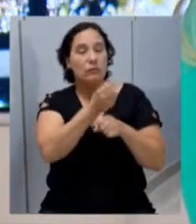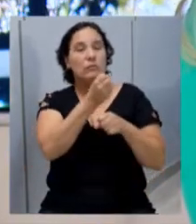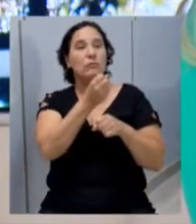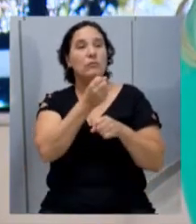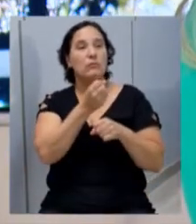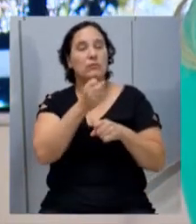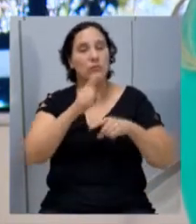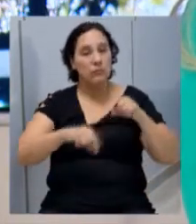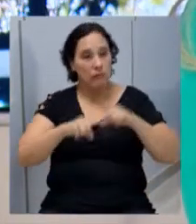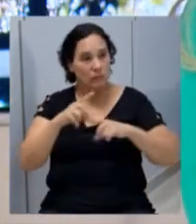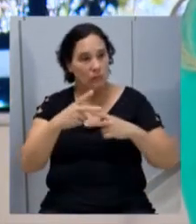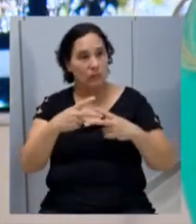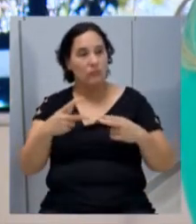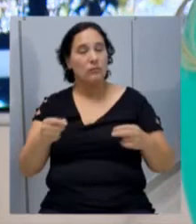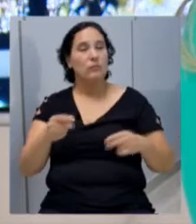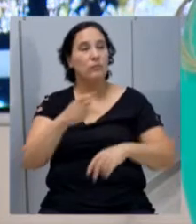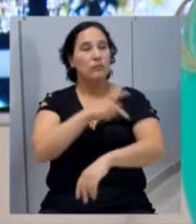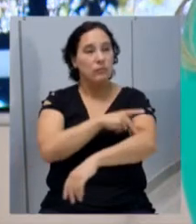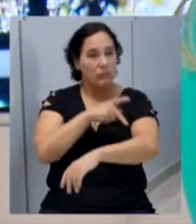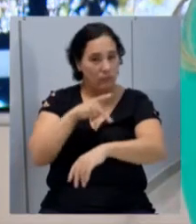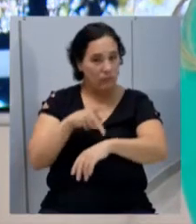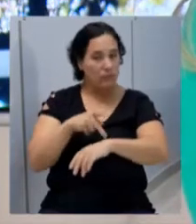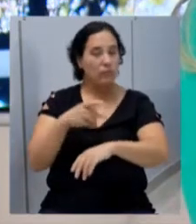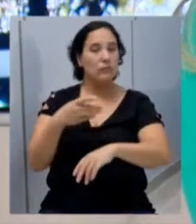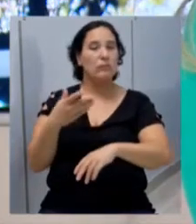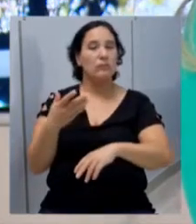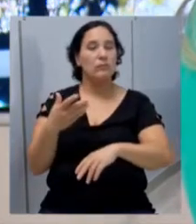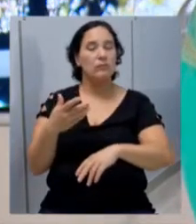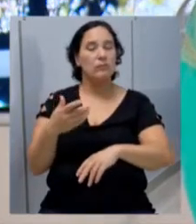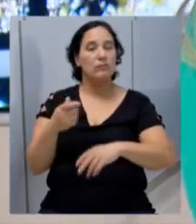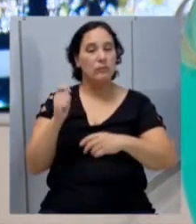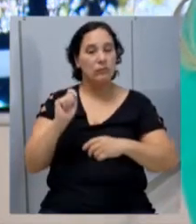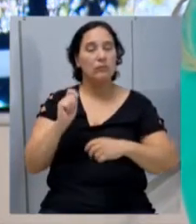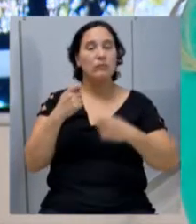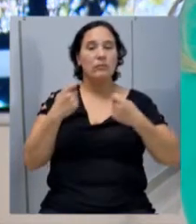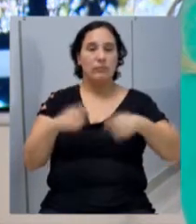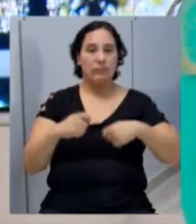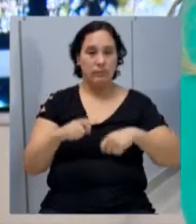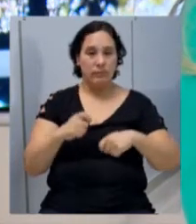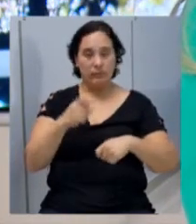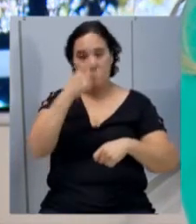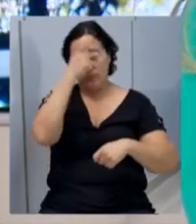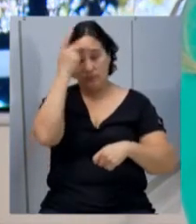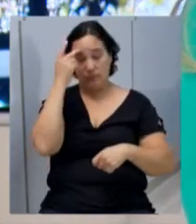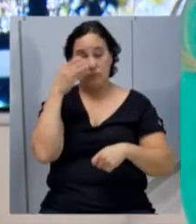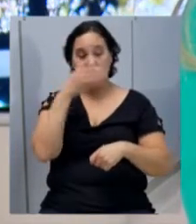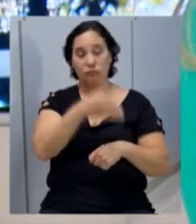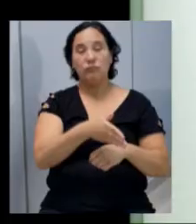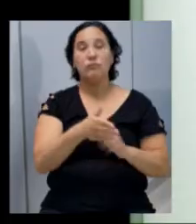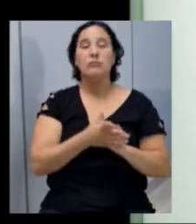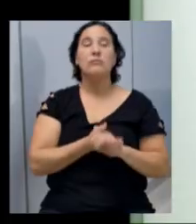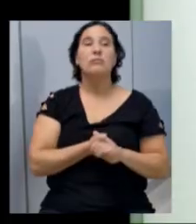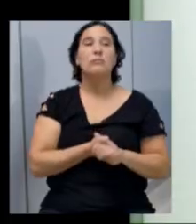materiais pedagógicos e de expediente necessários para a execução das atividades.